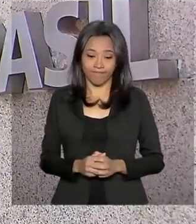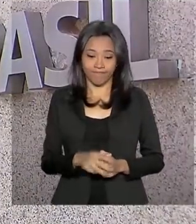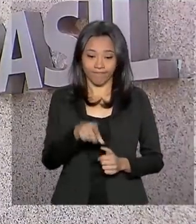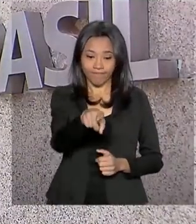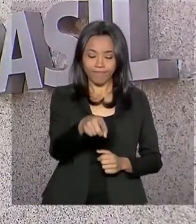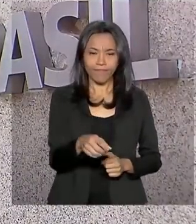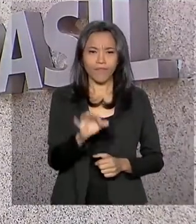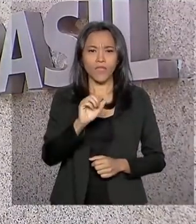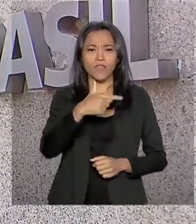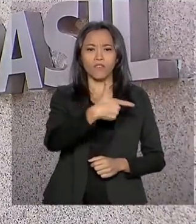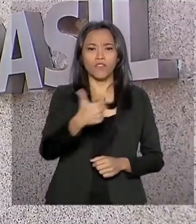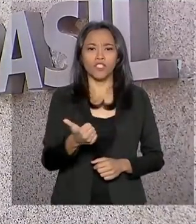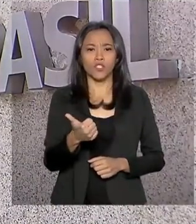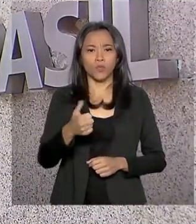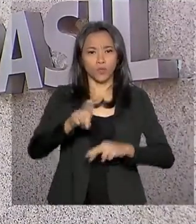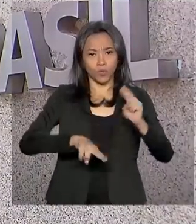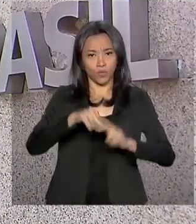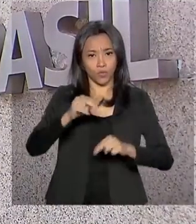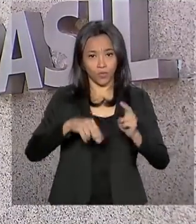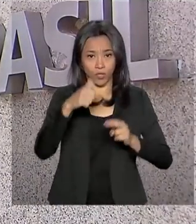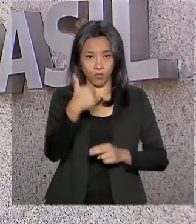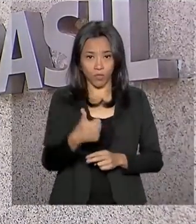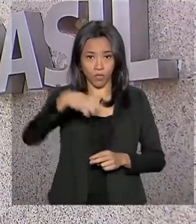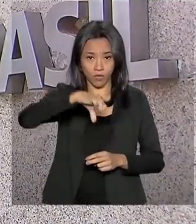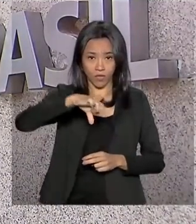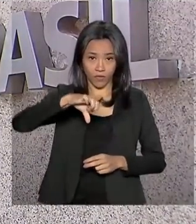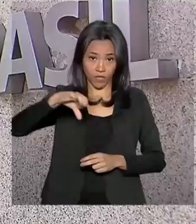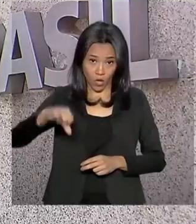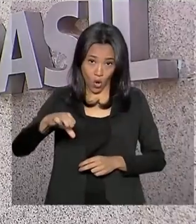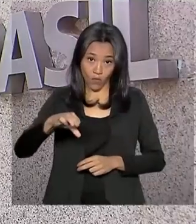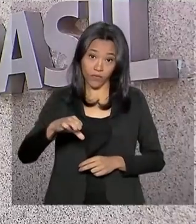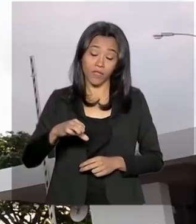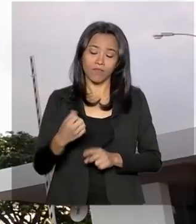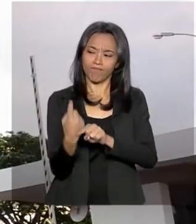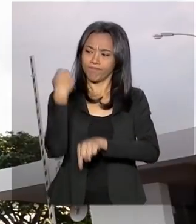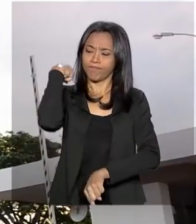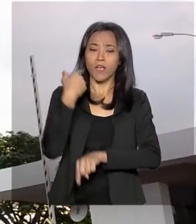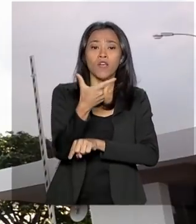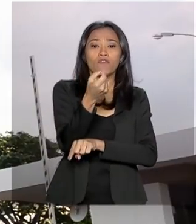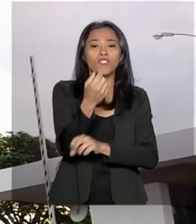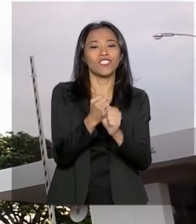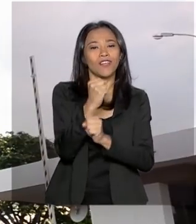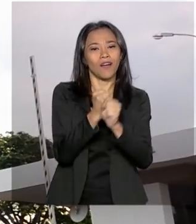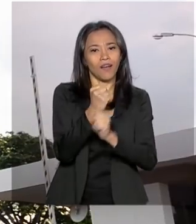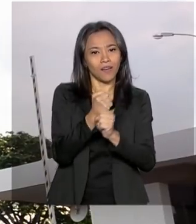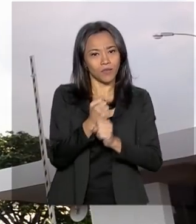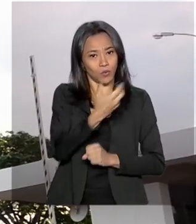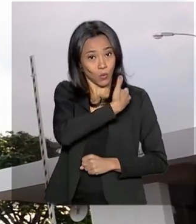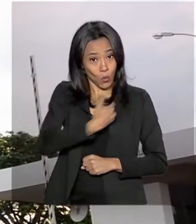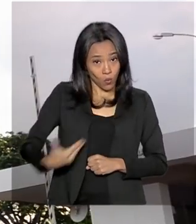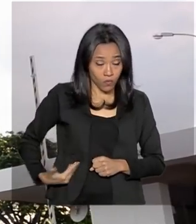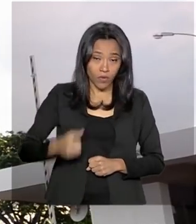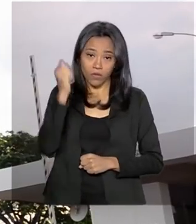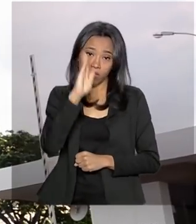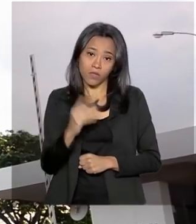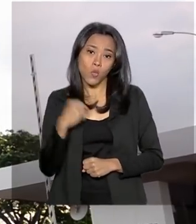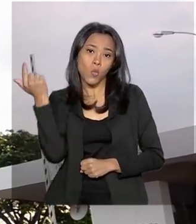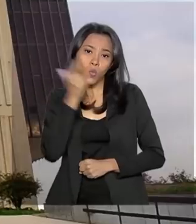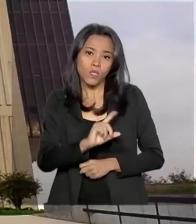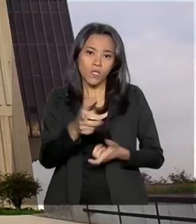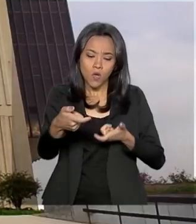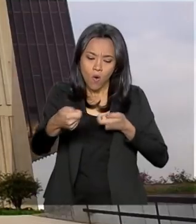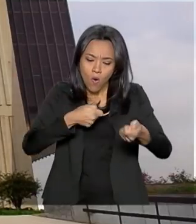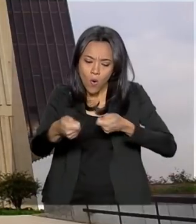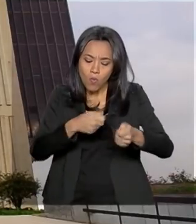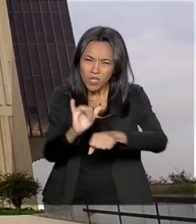21 de junho de 1999. Há 20 anos, o governo brasileiro mudou a forma de controlar a inflação no país.